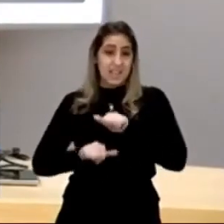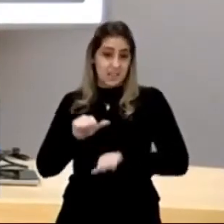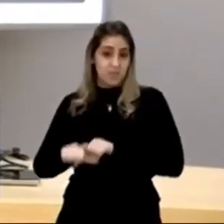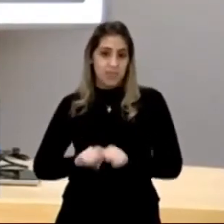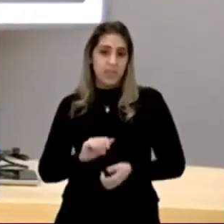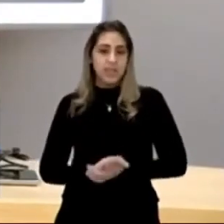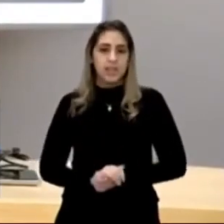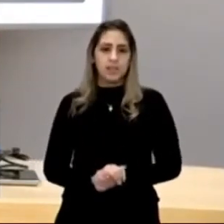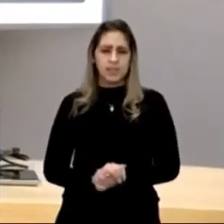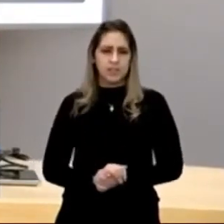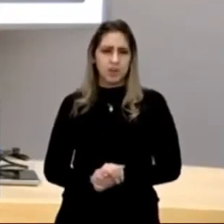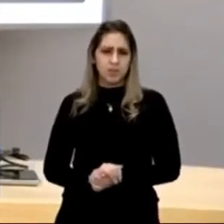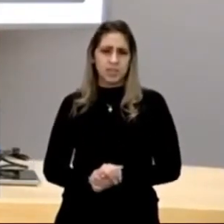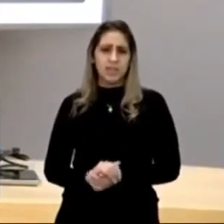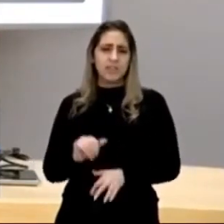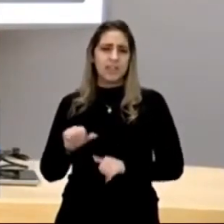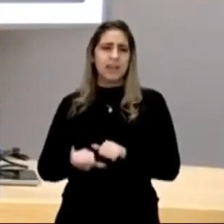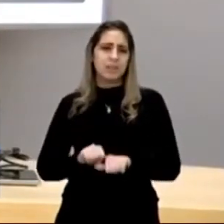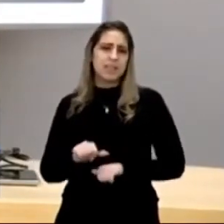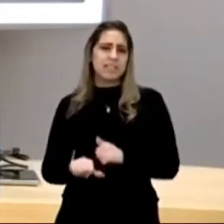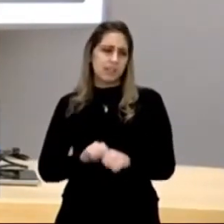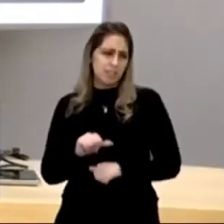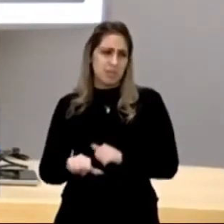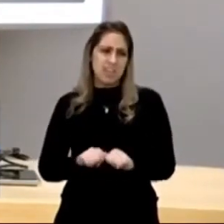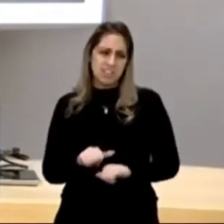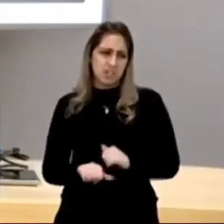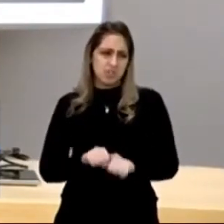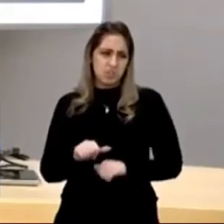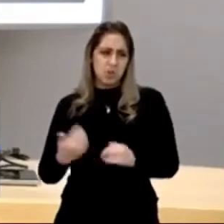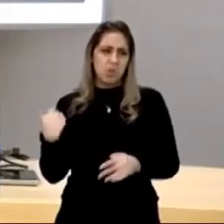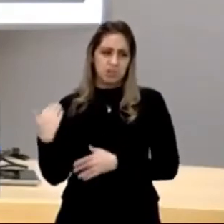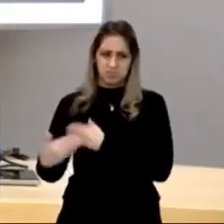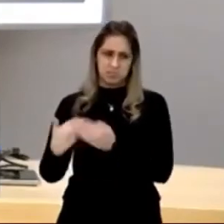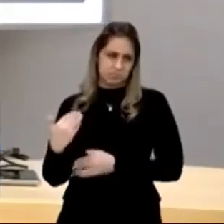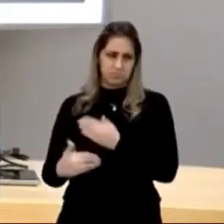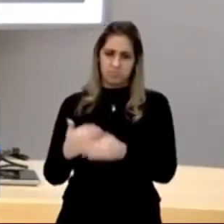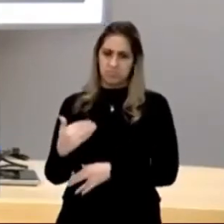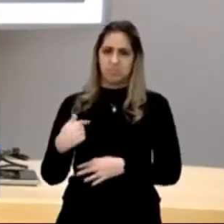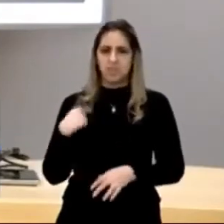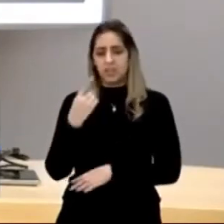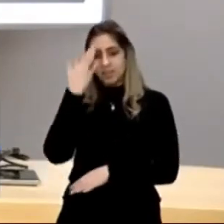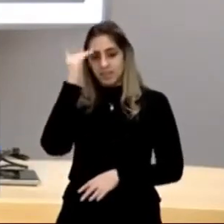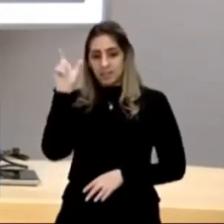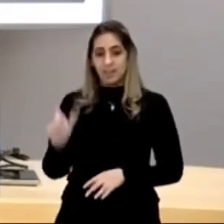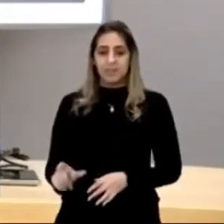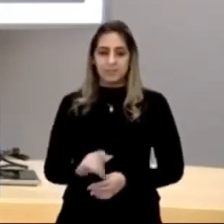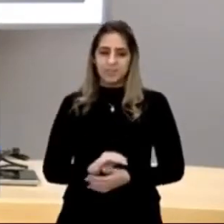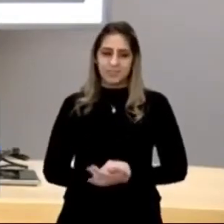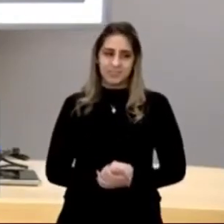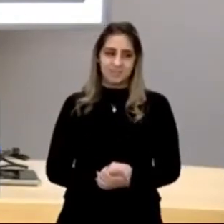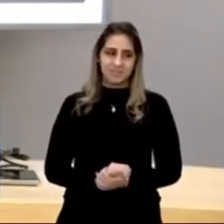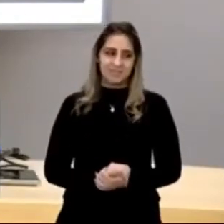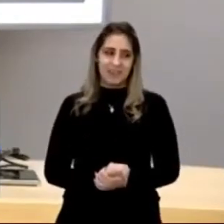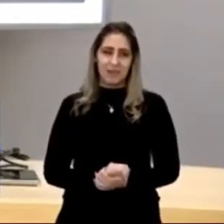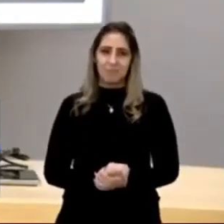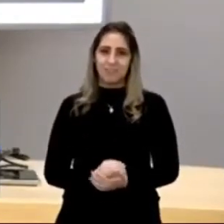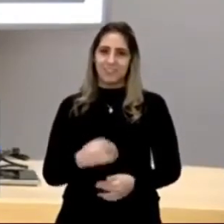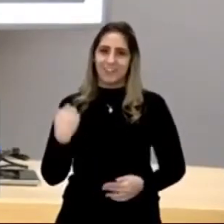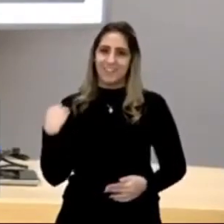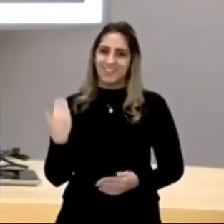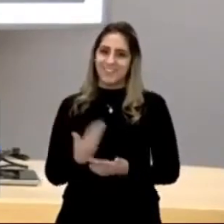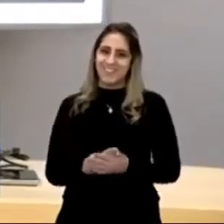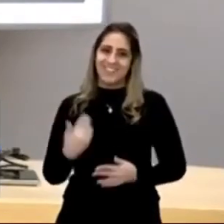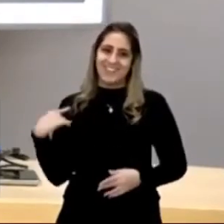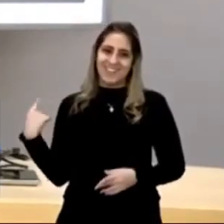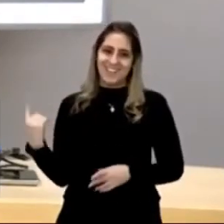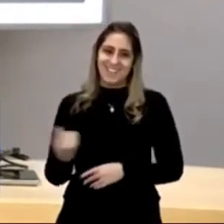e o Boyle Queen, nas cartas dele, ele fala, eu não gosto dessas pessoas, eu não gosto desses índios, eu não acho eles legais, porque